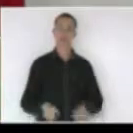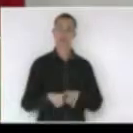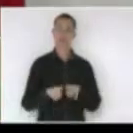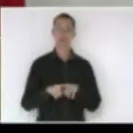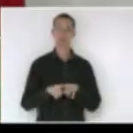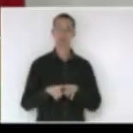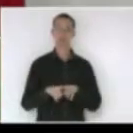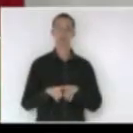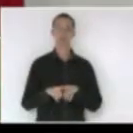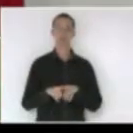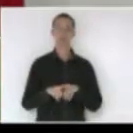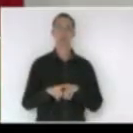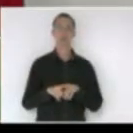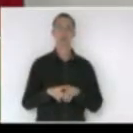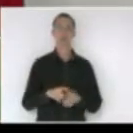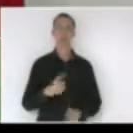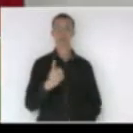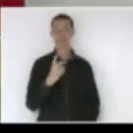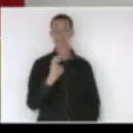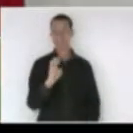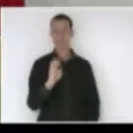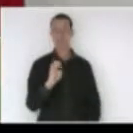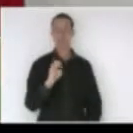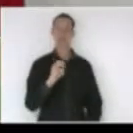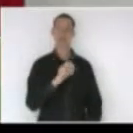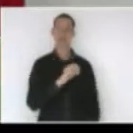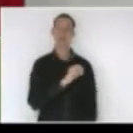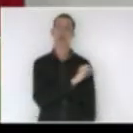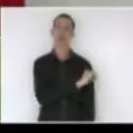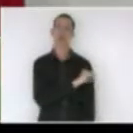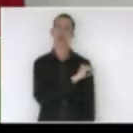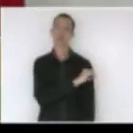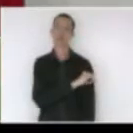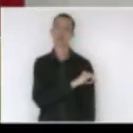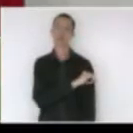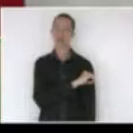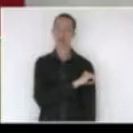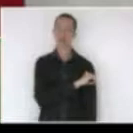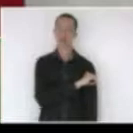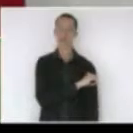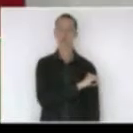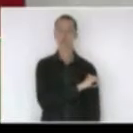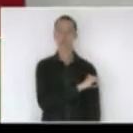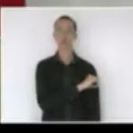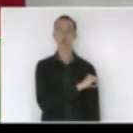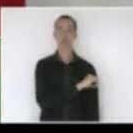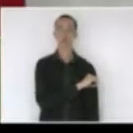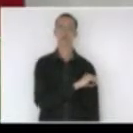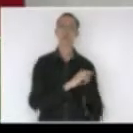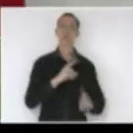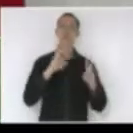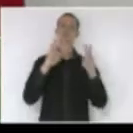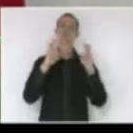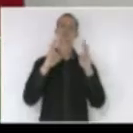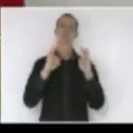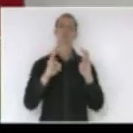também 15 oficinas que trabalharam temas